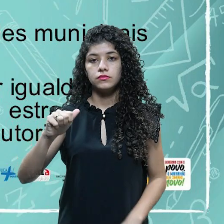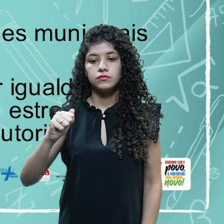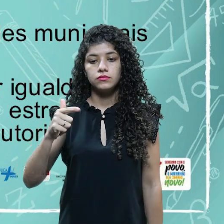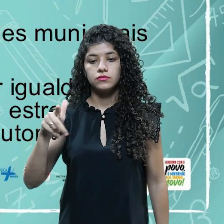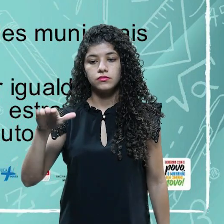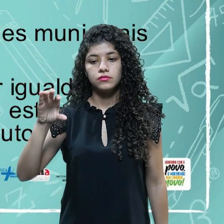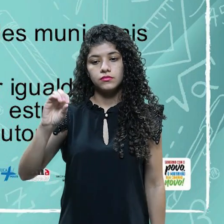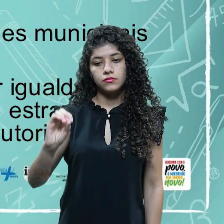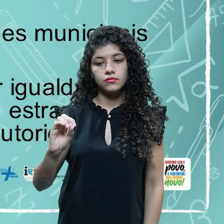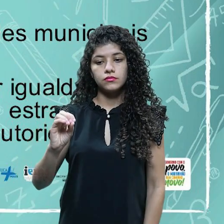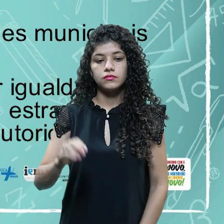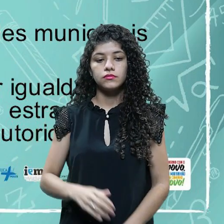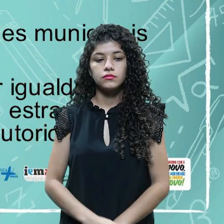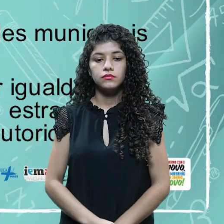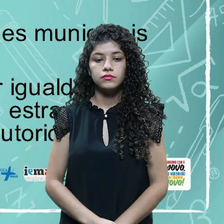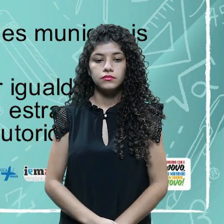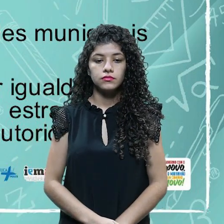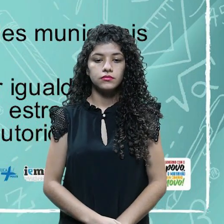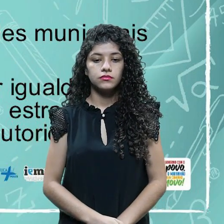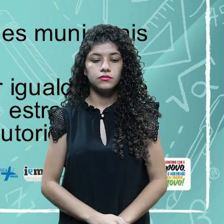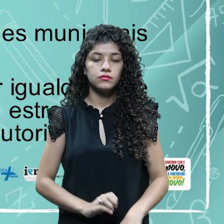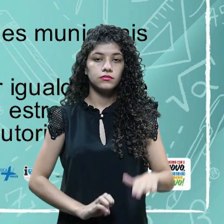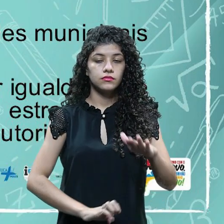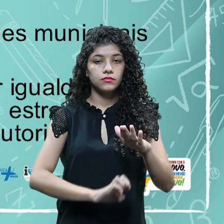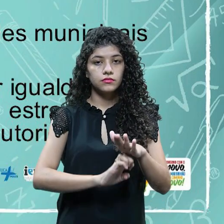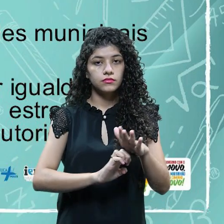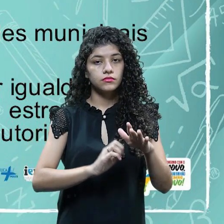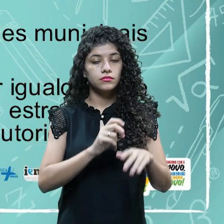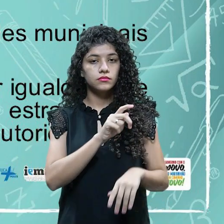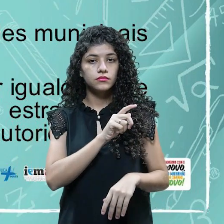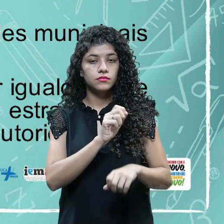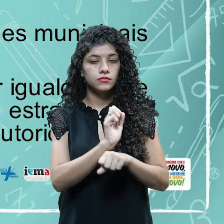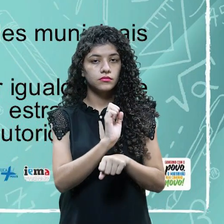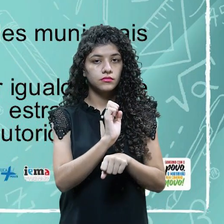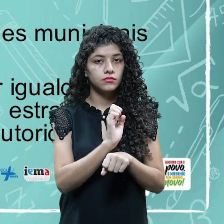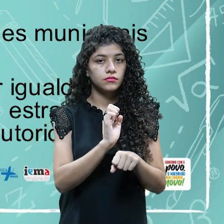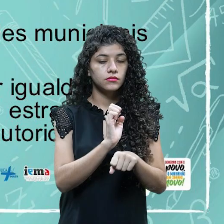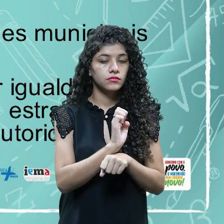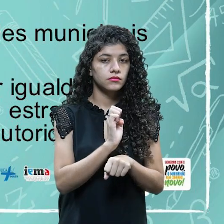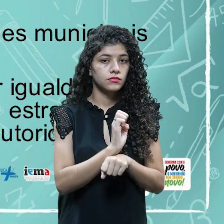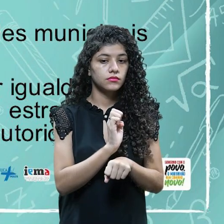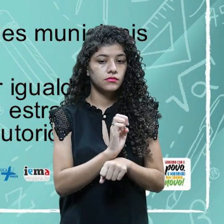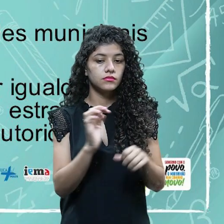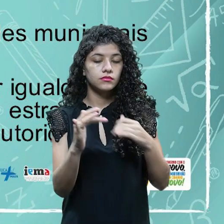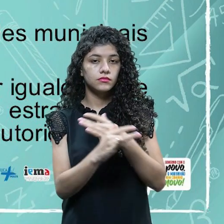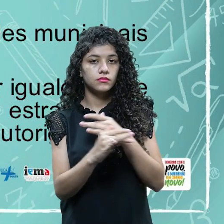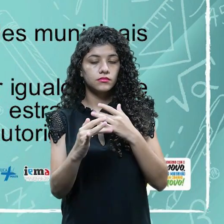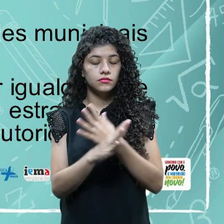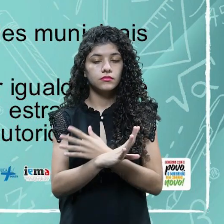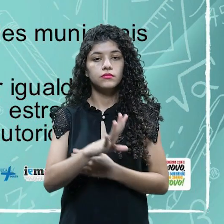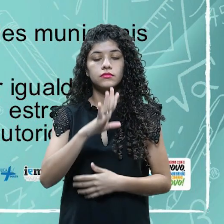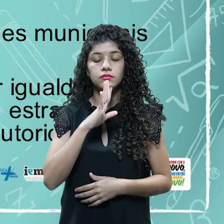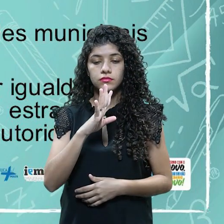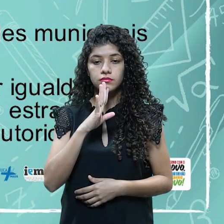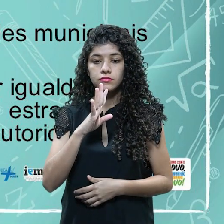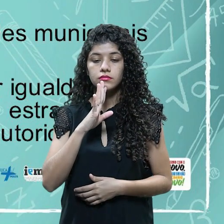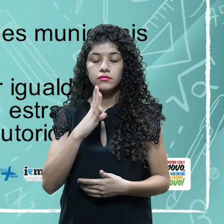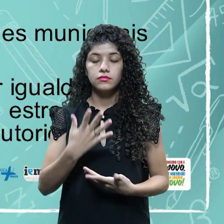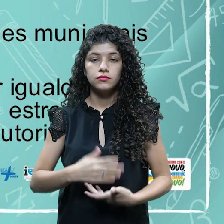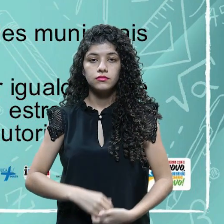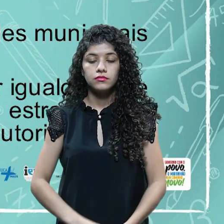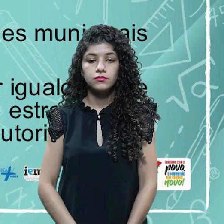estaduais de municípios. Então, é preciso a ter esse conhecimento, né, Nessa questão de precedência, Quando houver